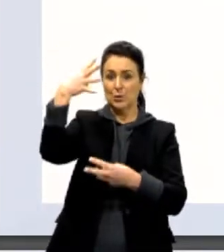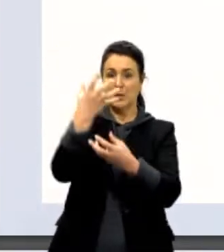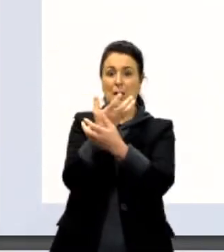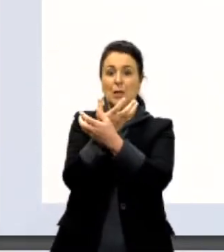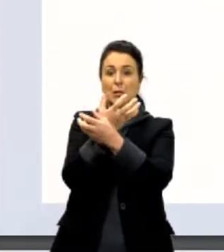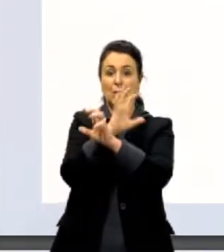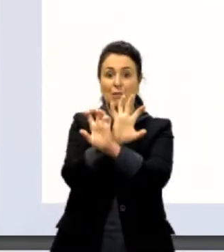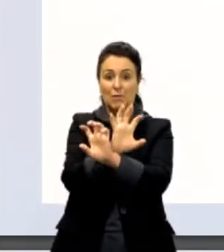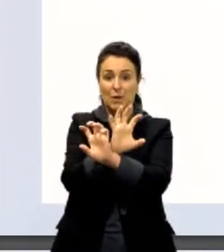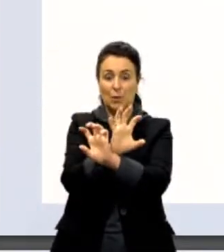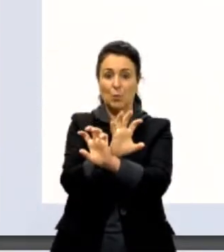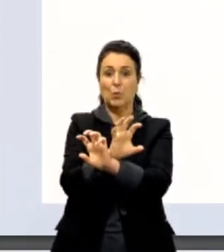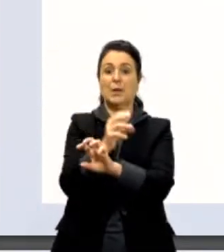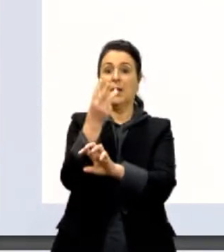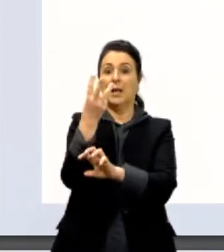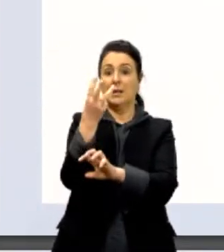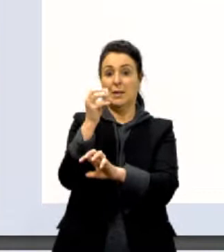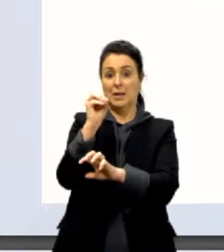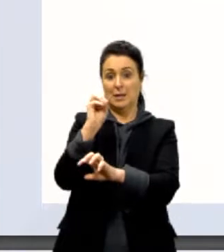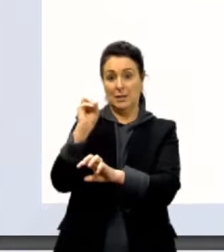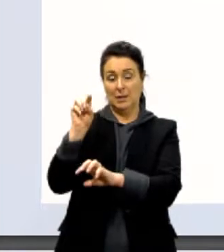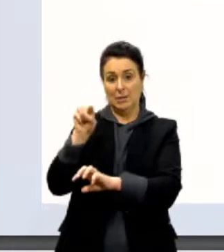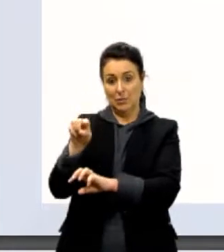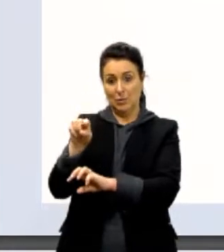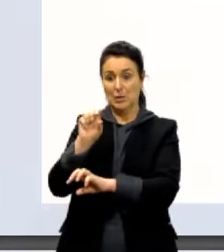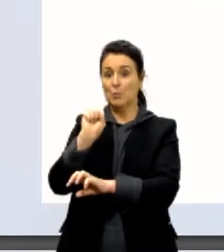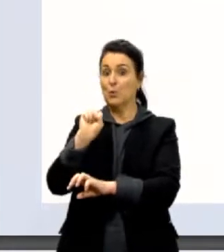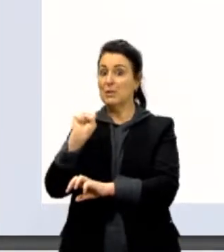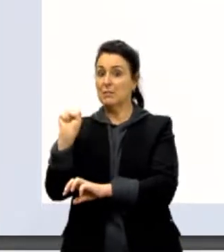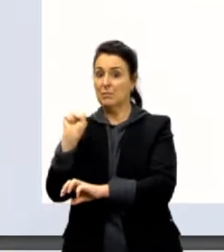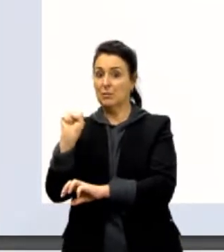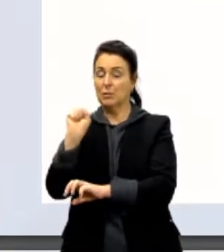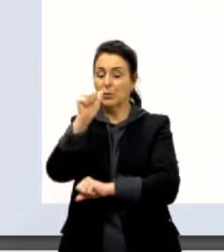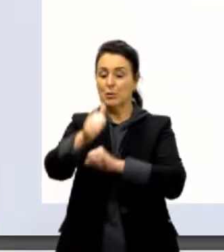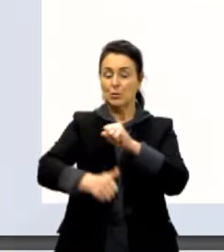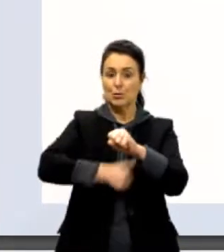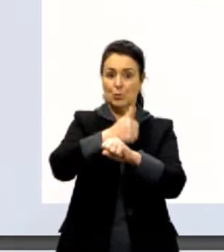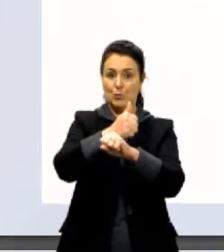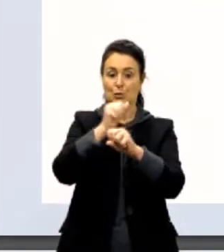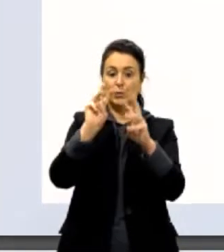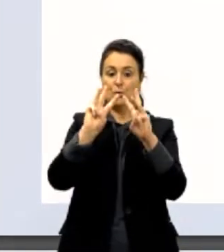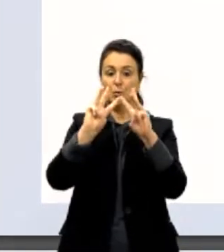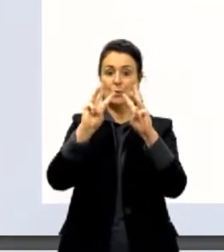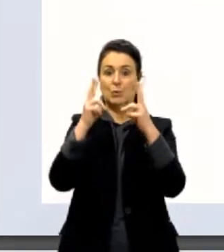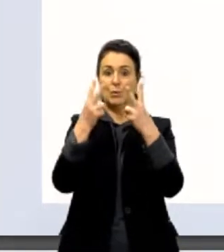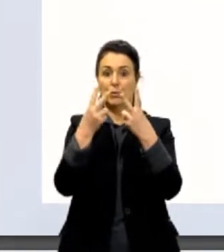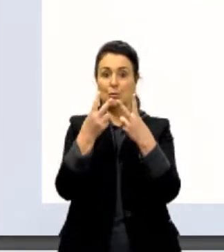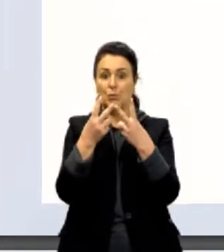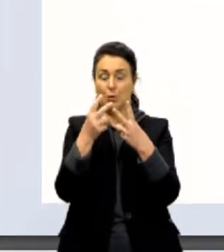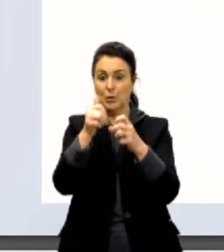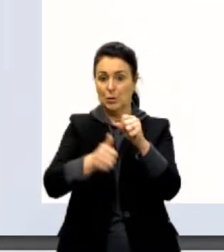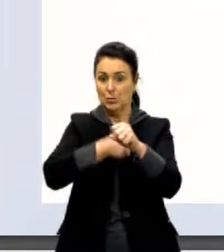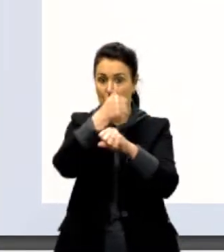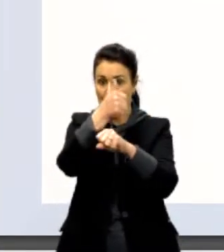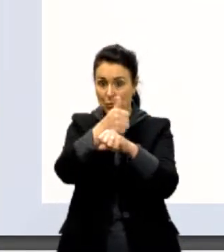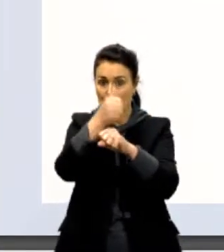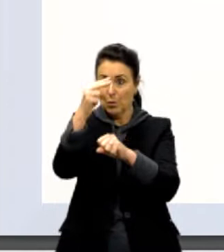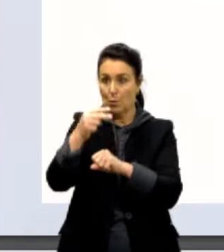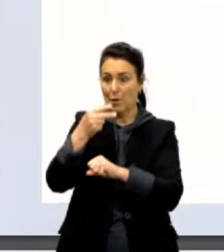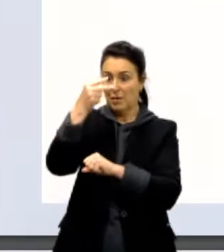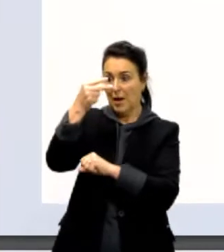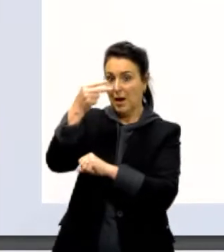Quando a gente aplica isso na equação, substituindo ali a massa e o quadrado da velocidade da luz